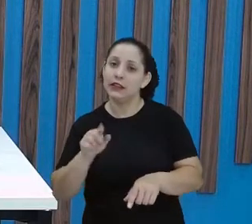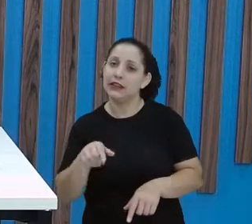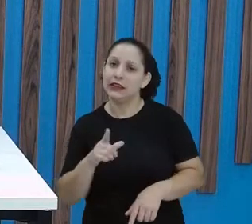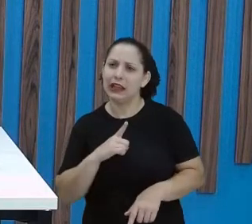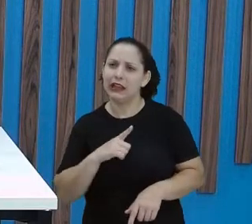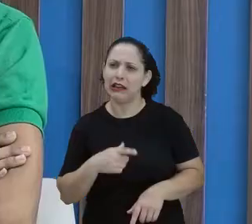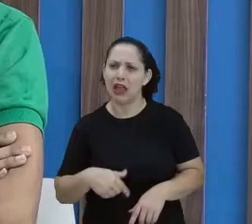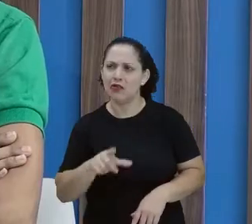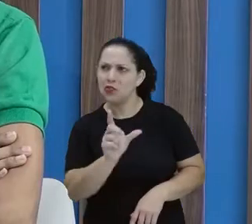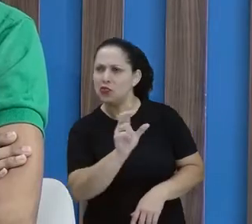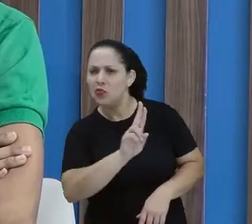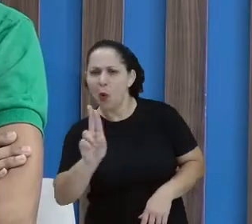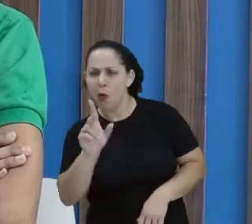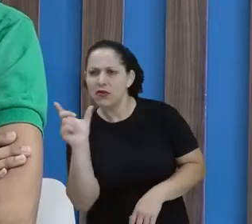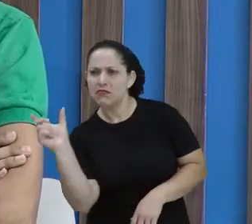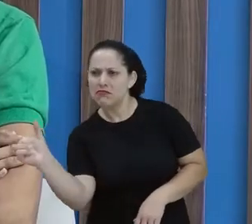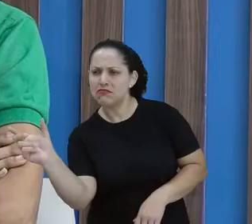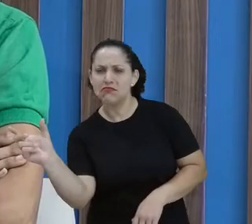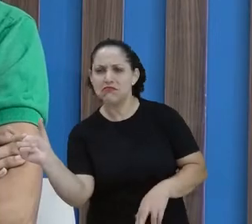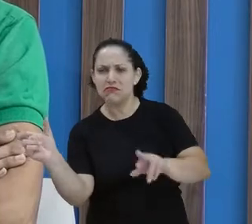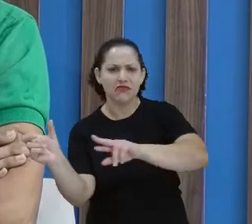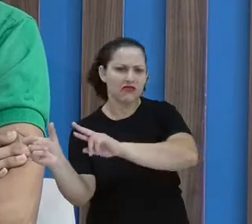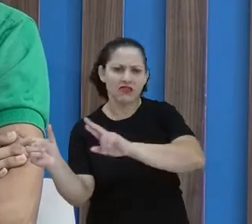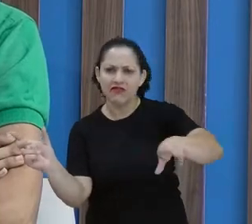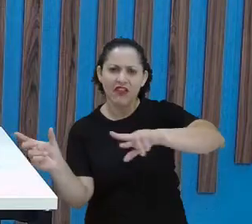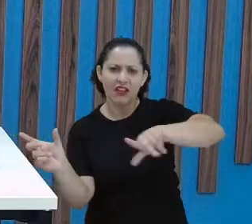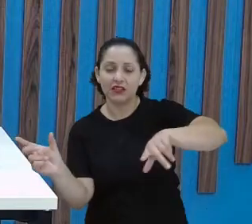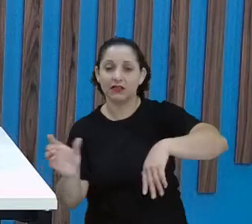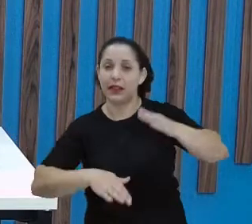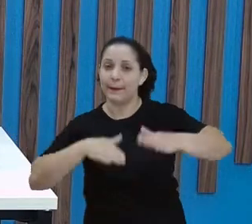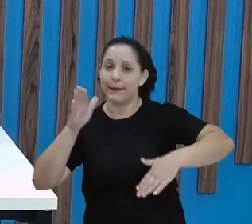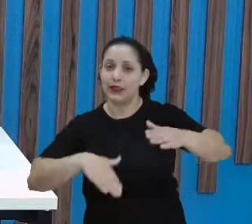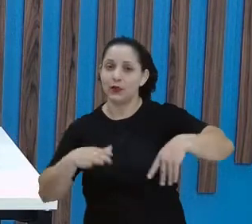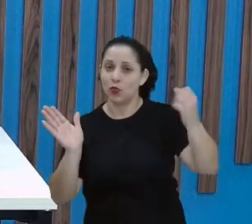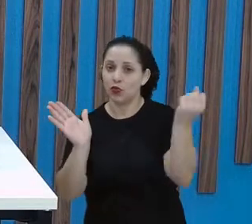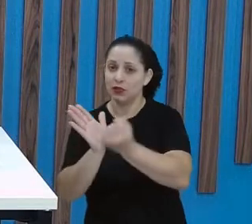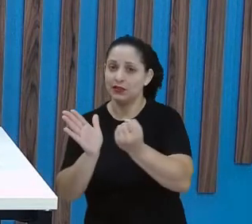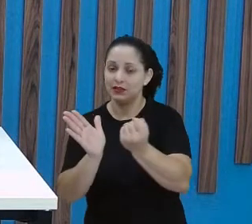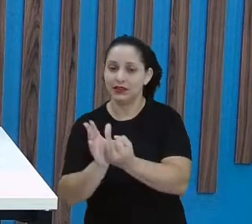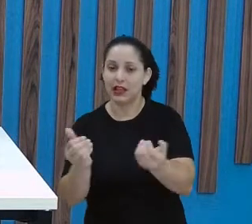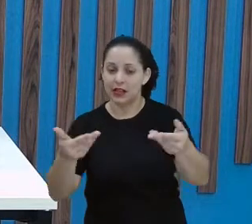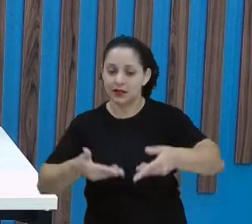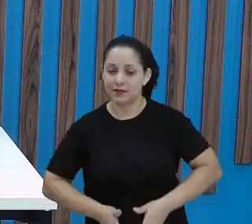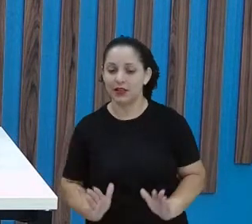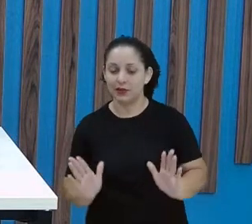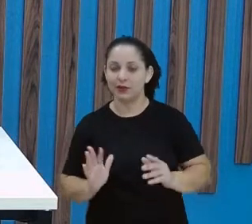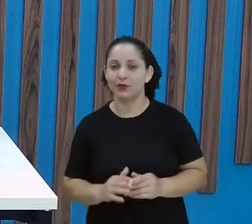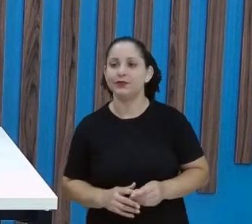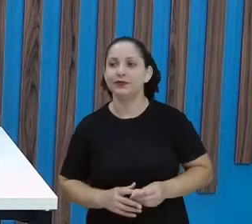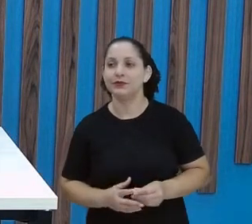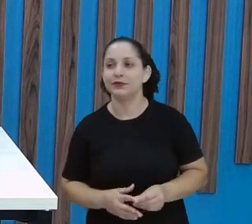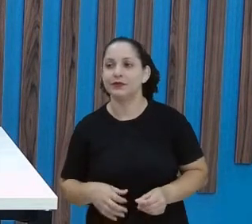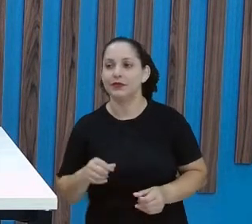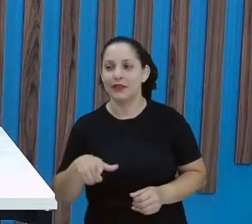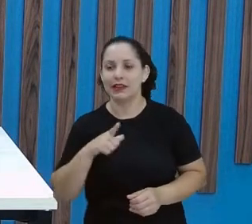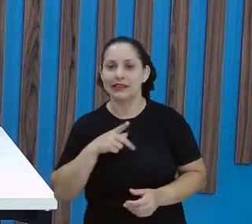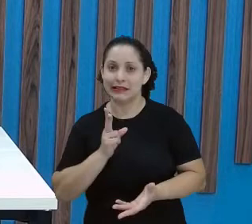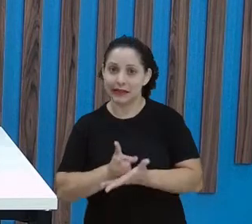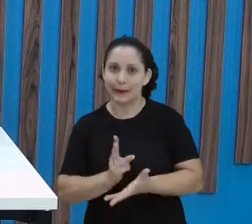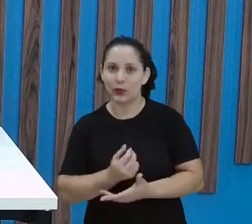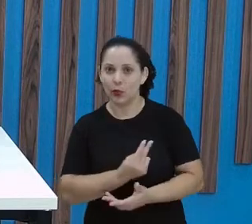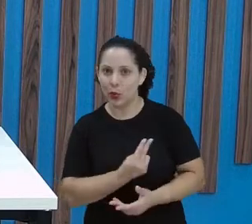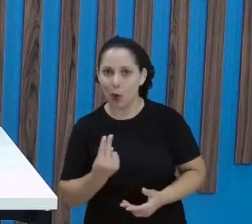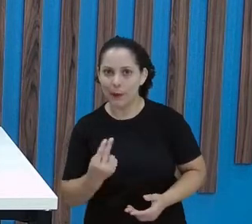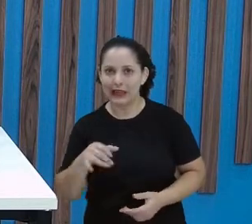né? Depende do registro dos pais, quando foi pro cartório. É isso mesmo. E eu ainda dei o exemplo do meu nome, que toda íris é com I